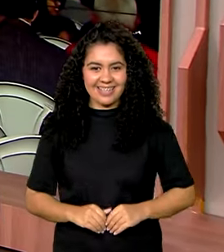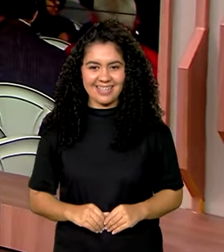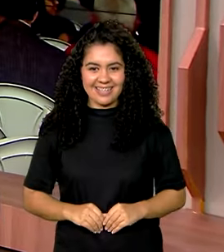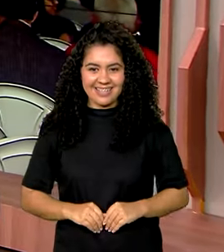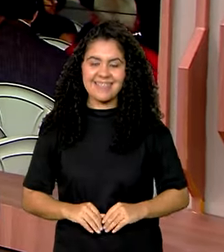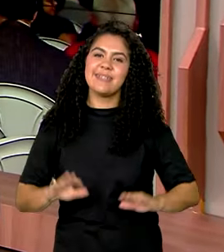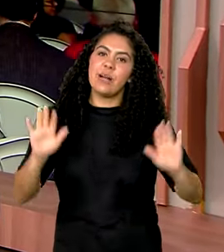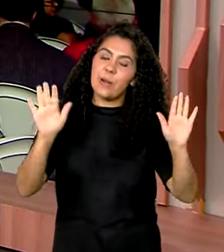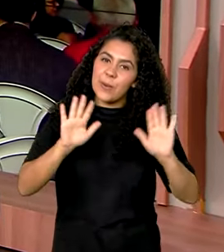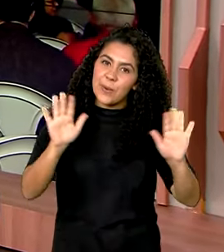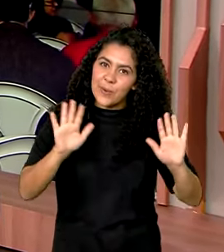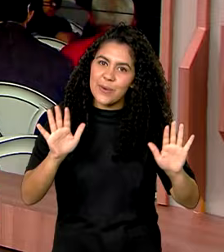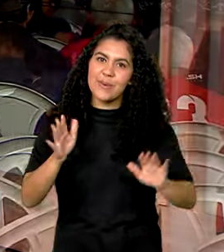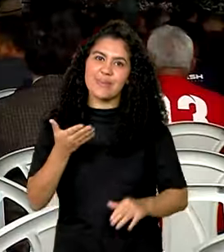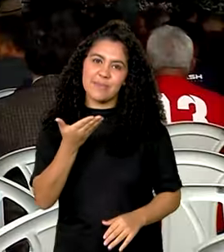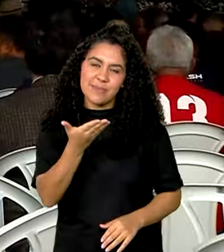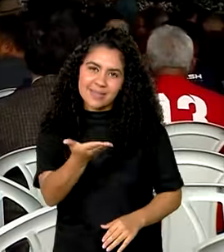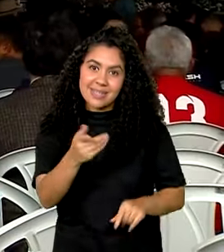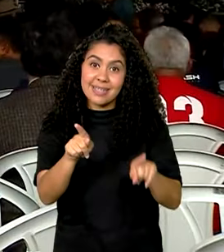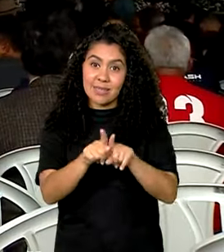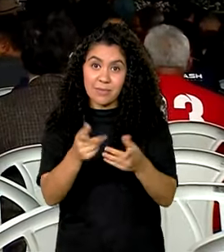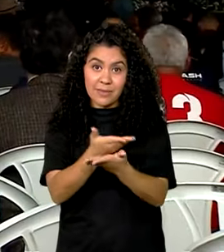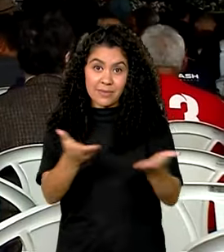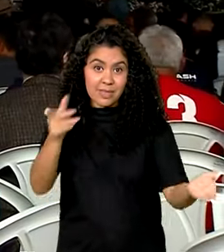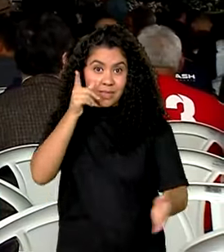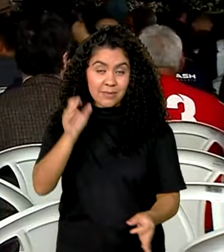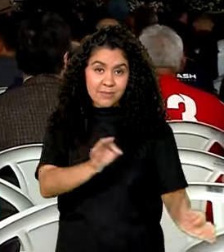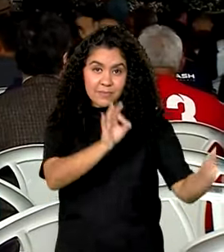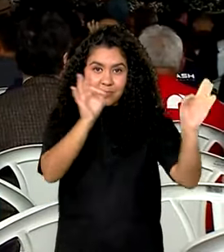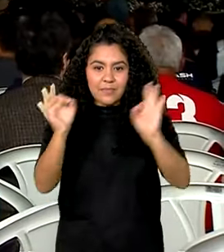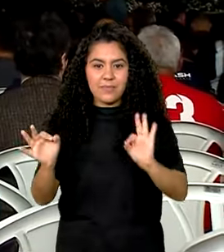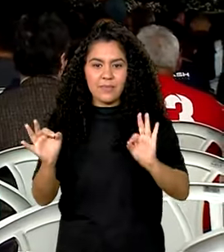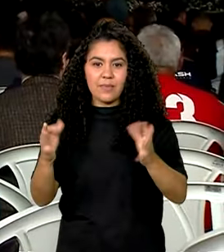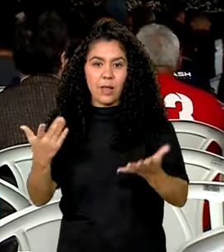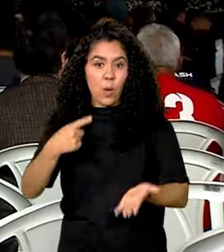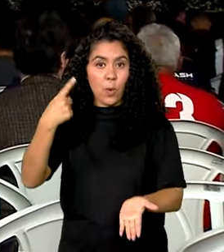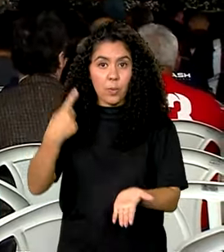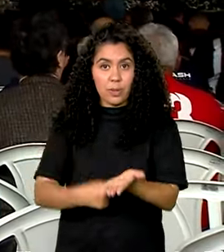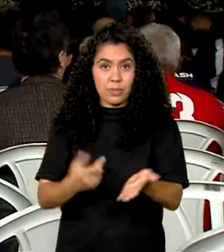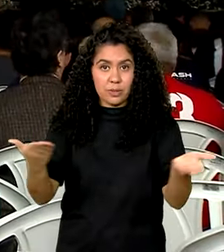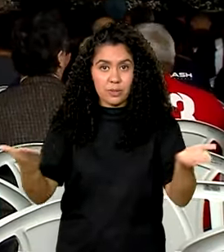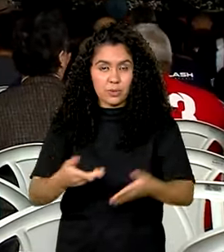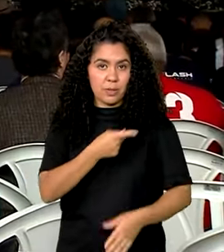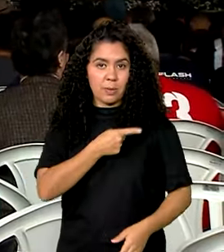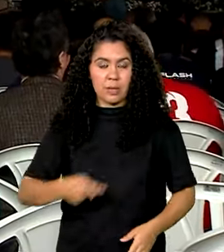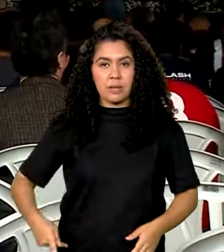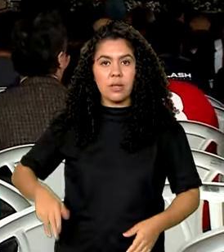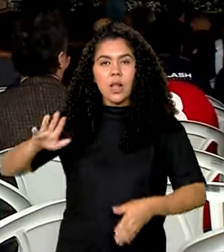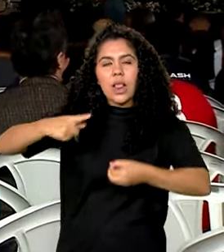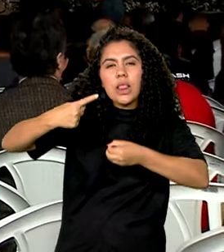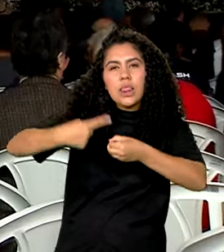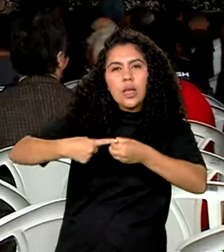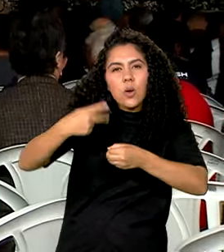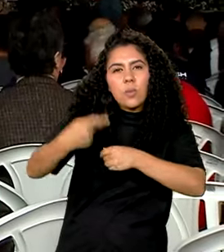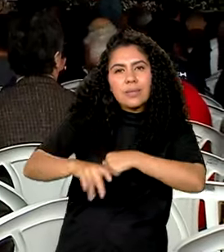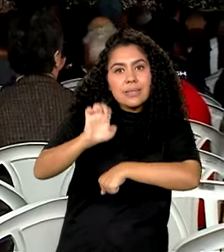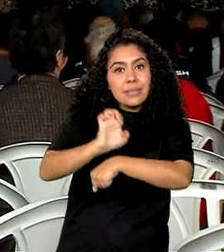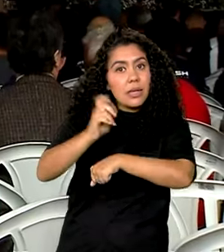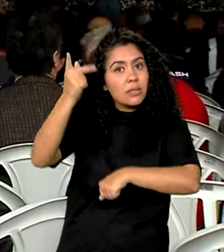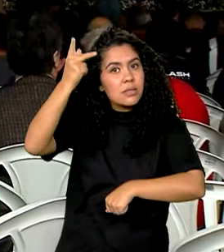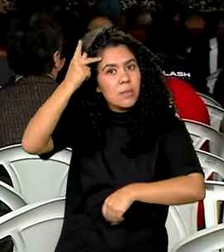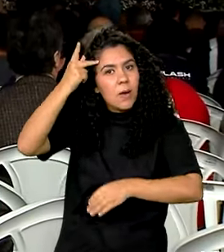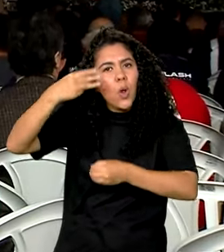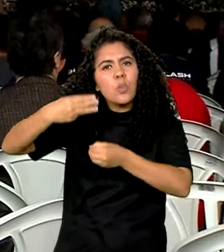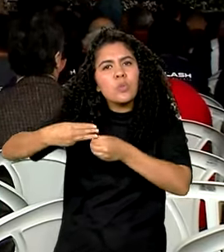Oi, Renata. Bom dia a você, bom dia a todos. Como você disse, a agenda do presidente Lula, aqui no interior de São Paulo, começa aqui em